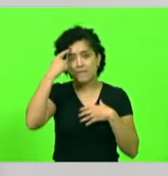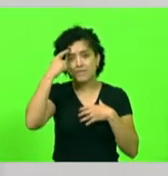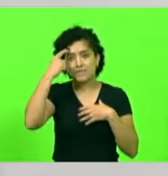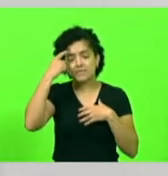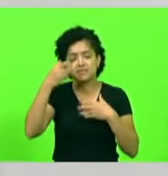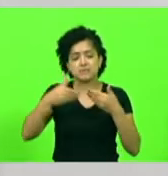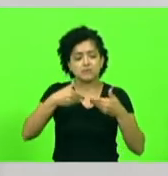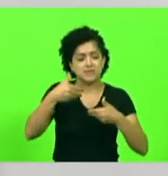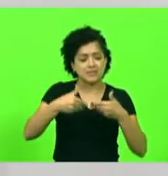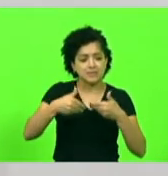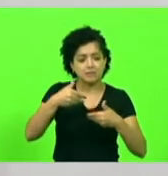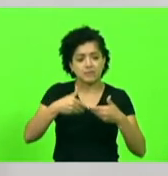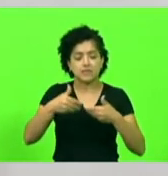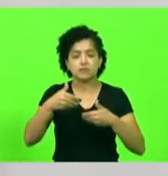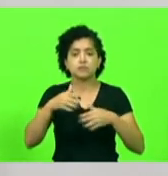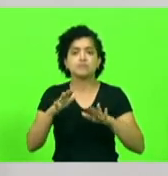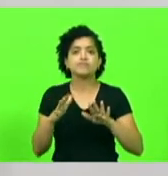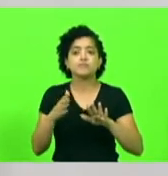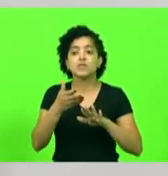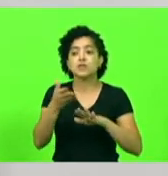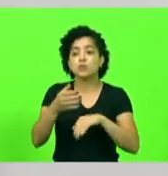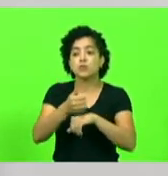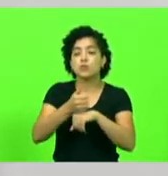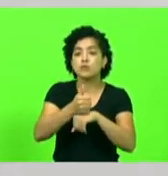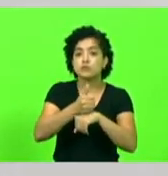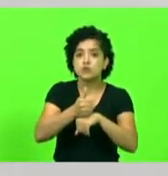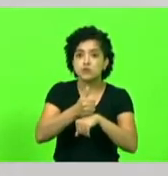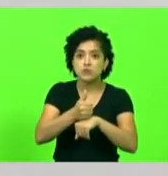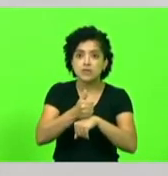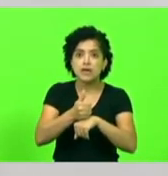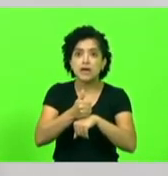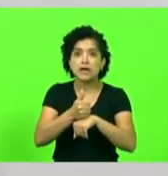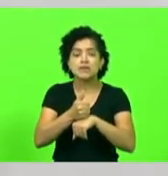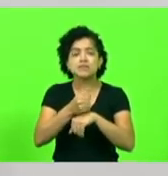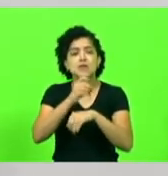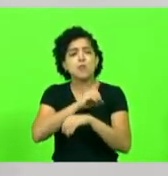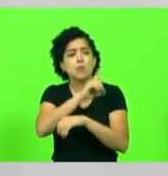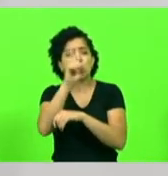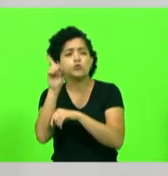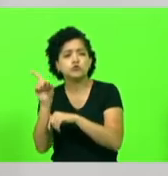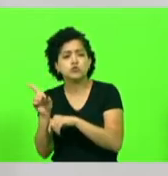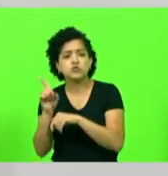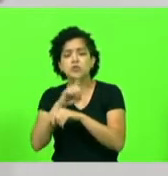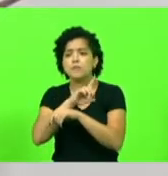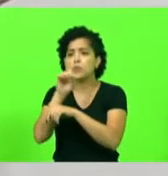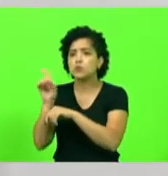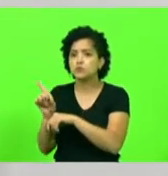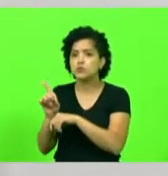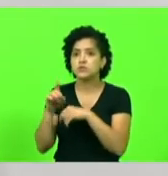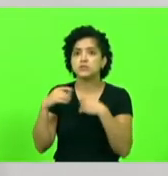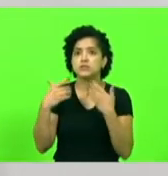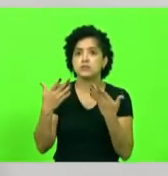tratamento. E os profissionais entravam e diziam, bom dia, bom dia, bom dia.